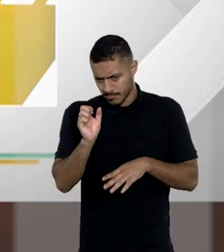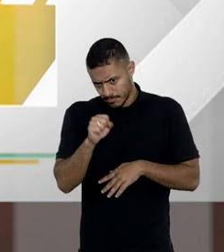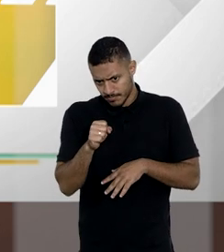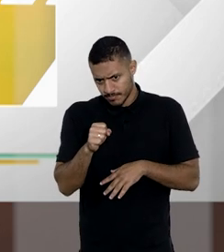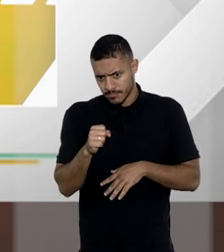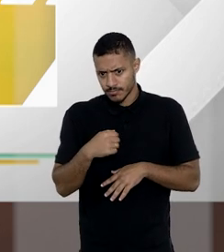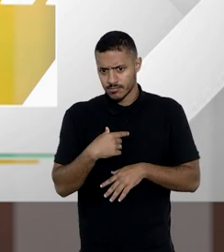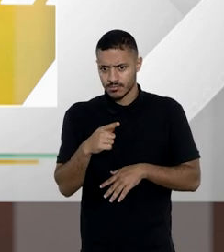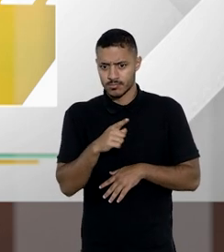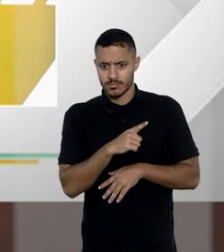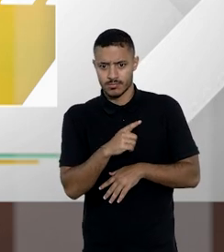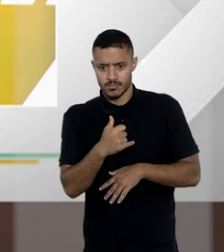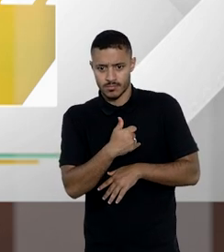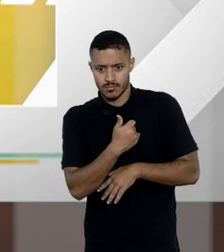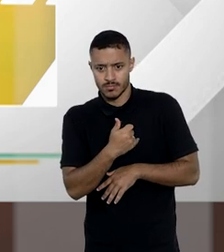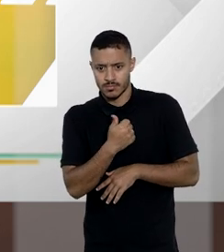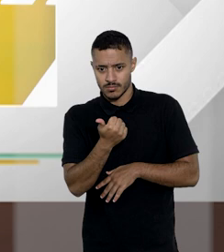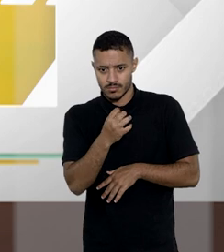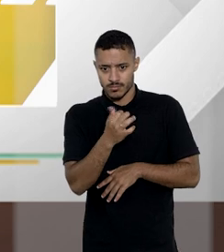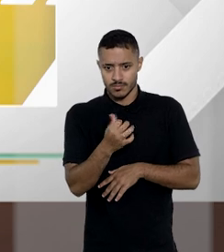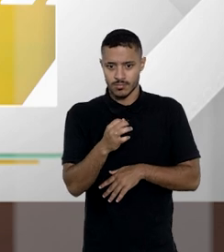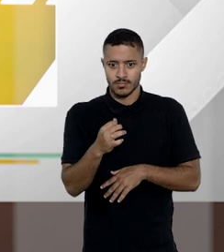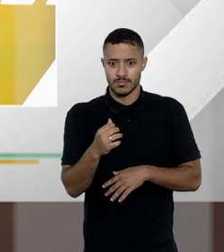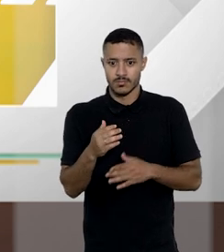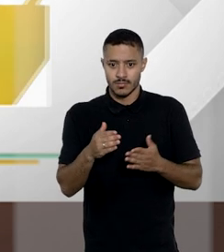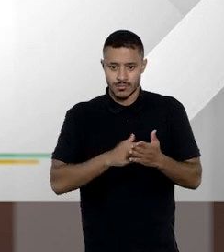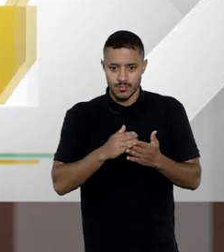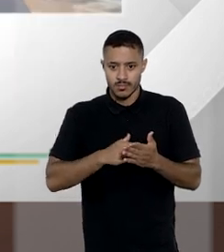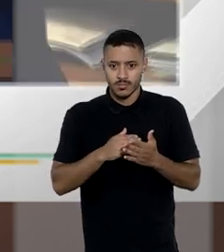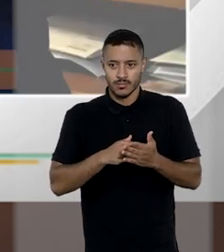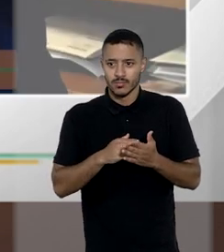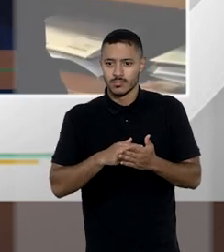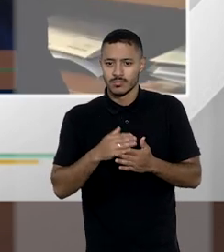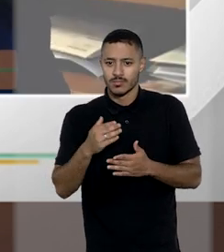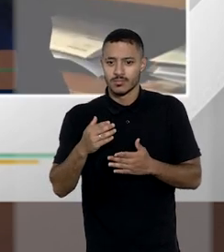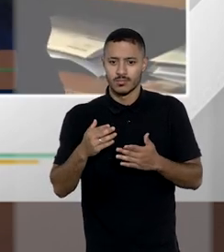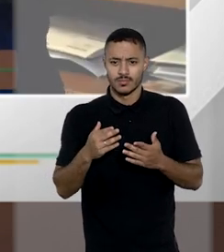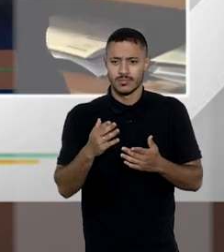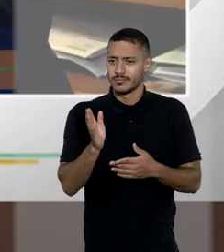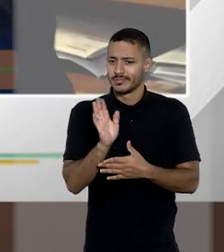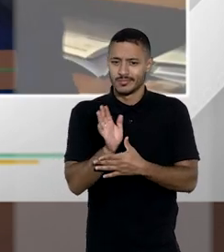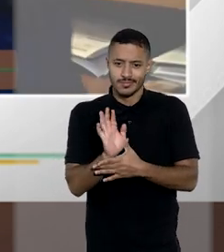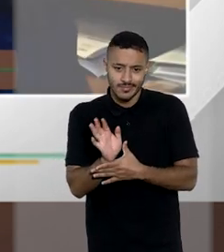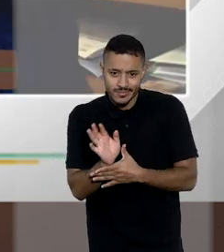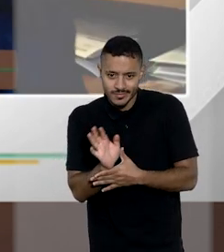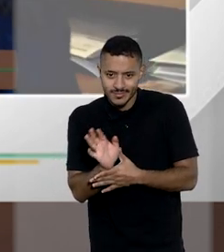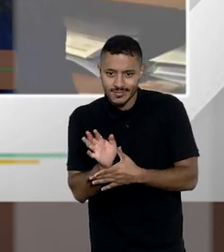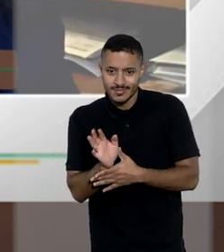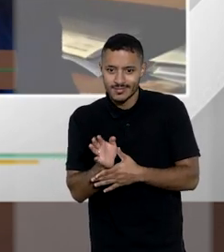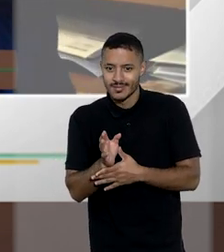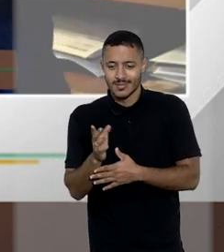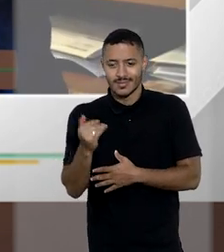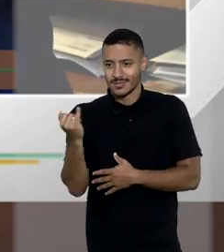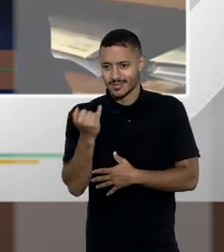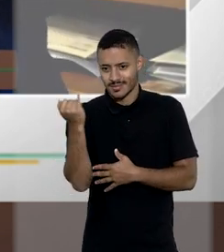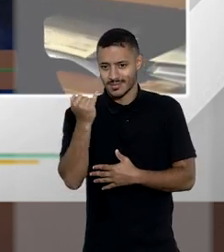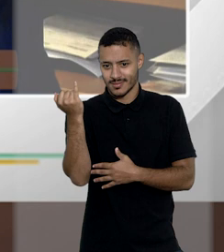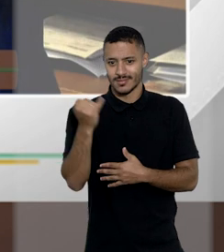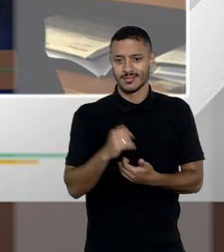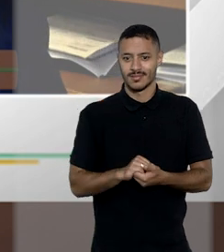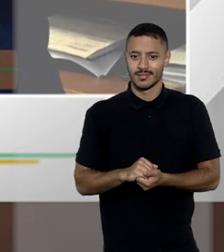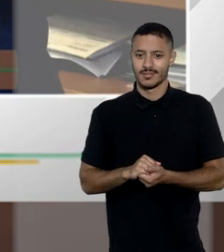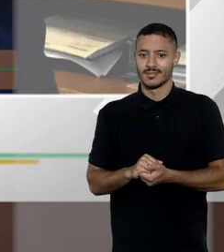aliás eu queria dizer eu tive com 16 anos a coleção das revistas do tio Patinhas e para mim era extremamente valiosa